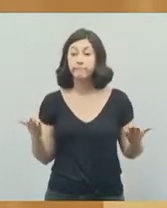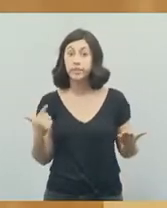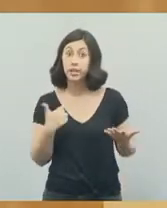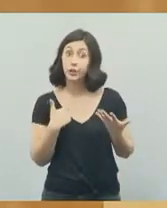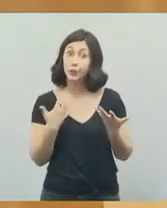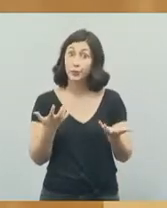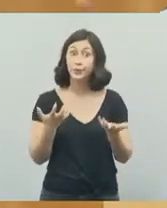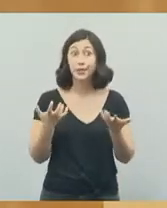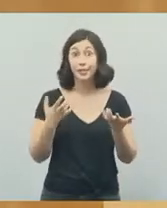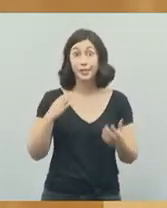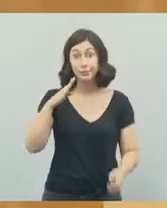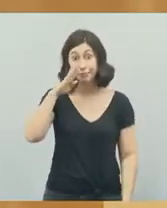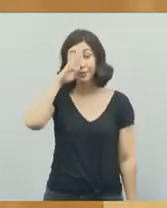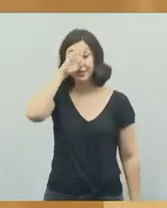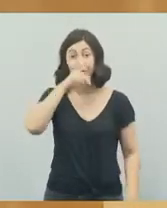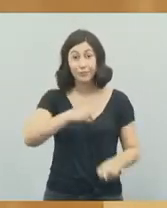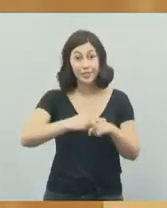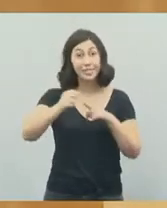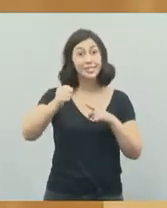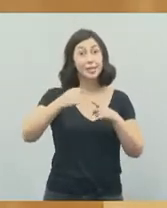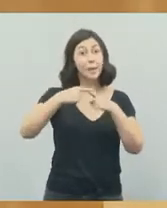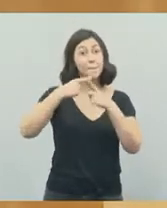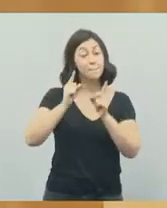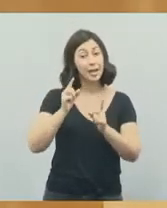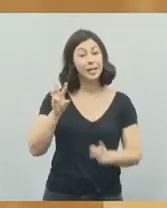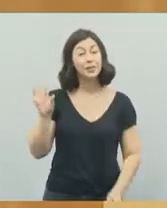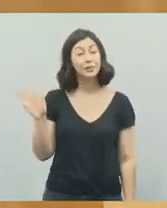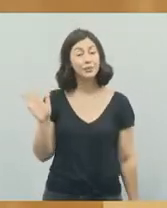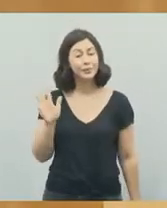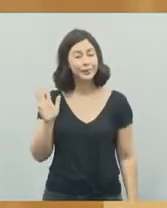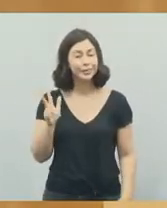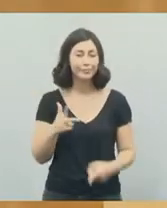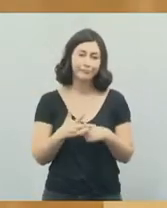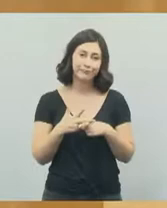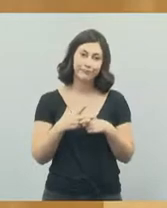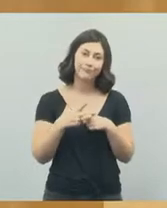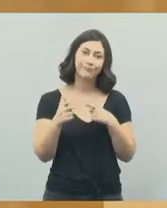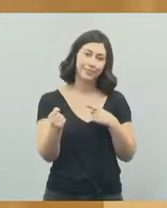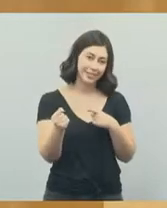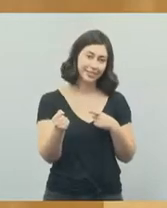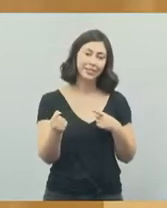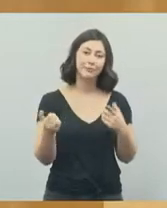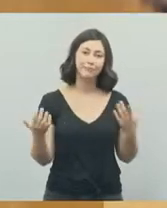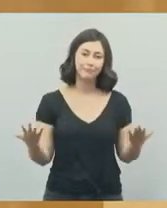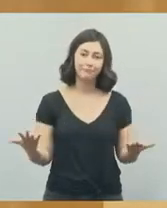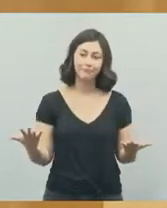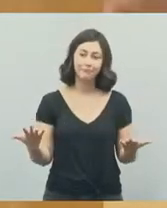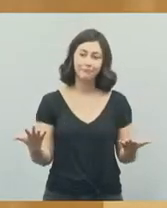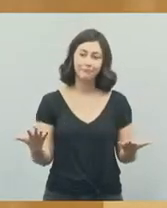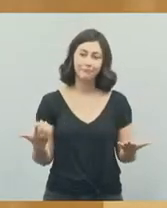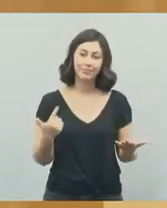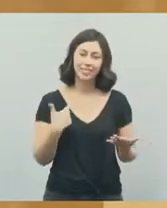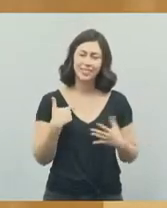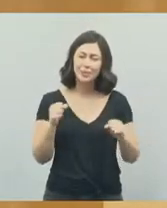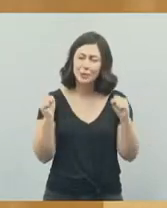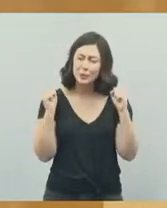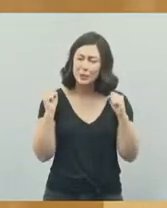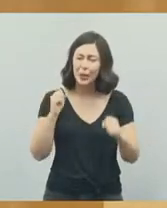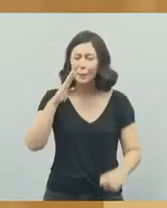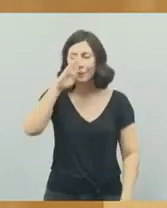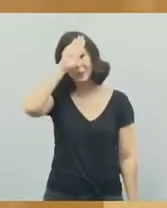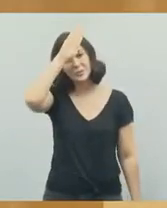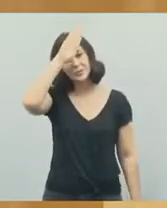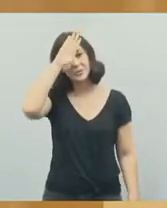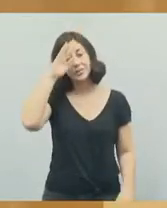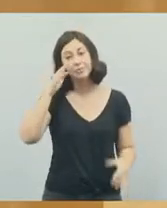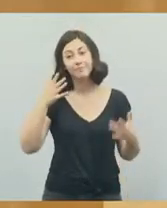gostaria eu que o Bolsonaro ganhasse, mas o Lula ganhou a eleição, como eu torci para o meu Bolsonaro ganhar,